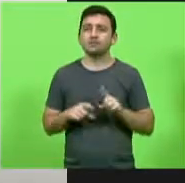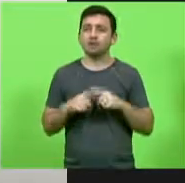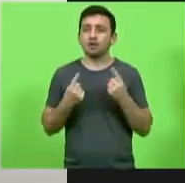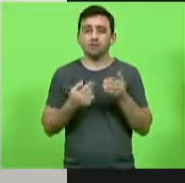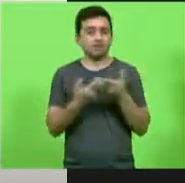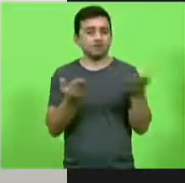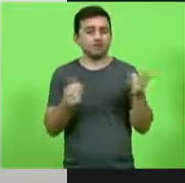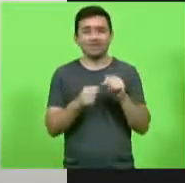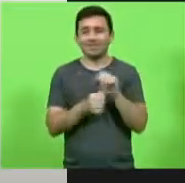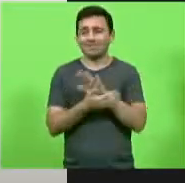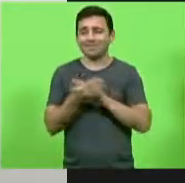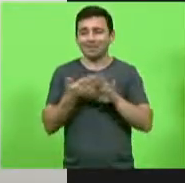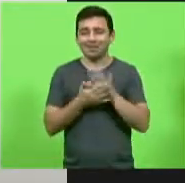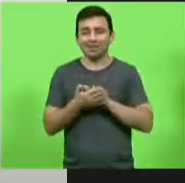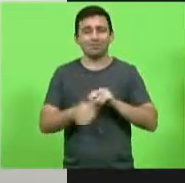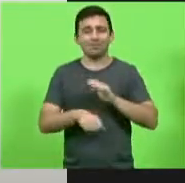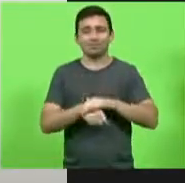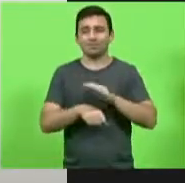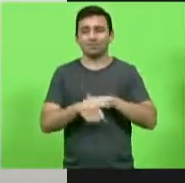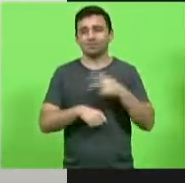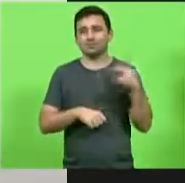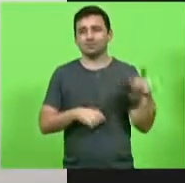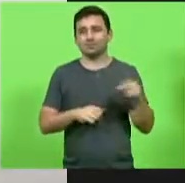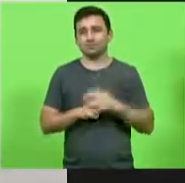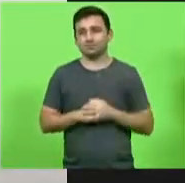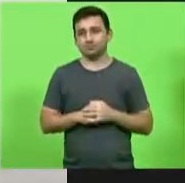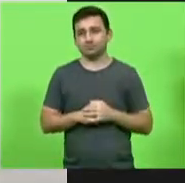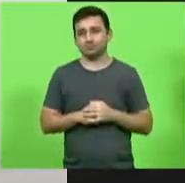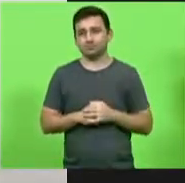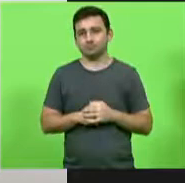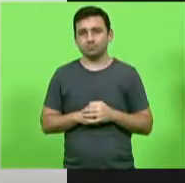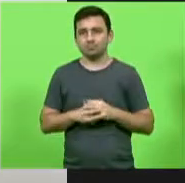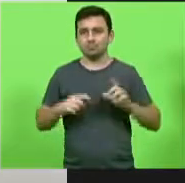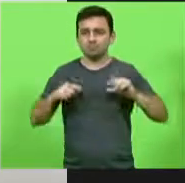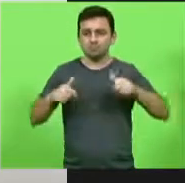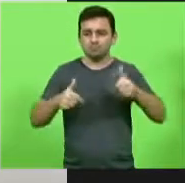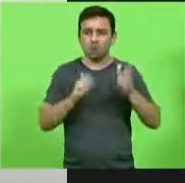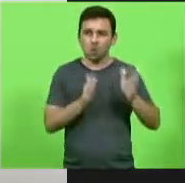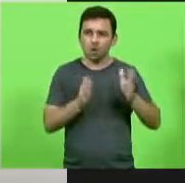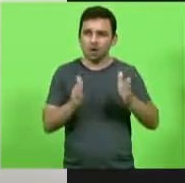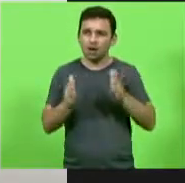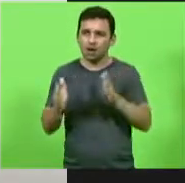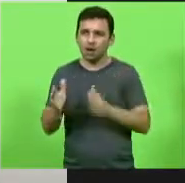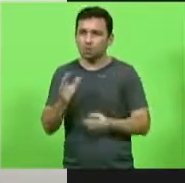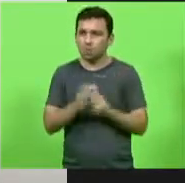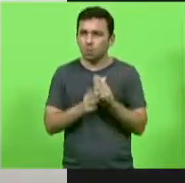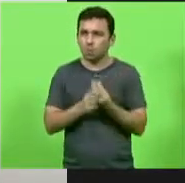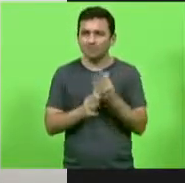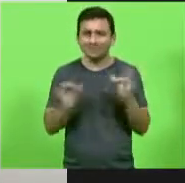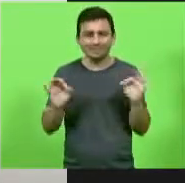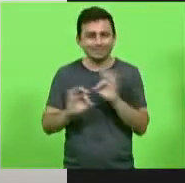gesto até o presente momento nenhuma ação de organização produtiva